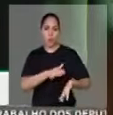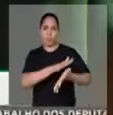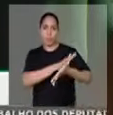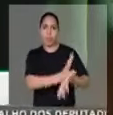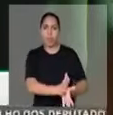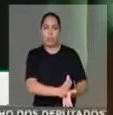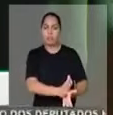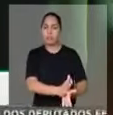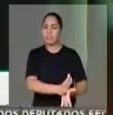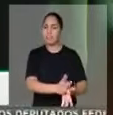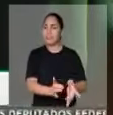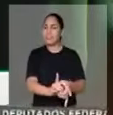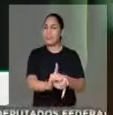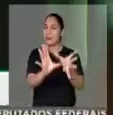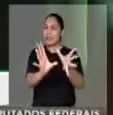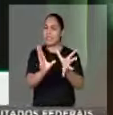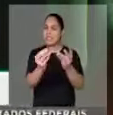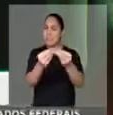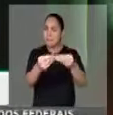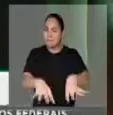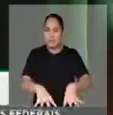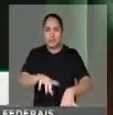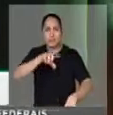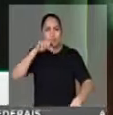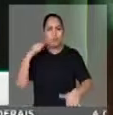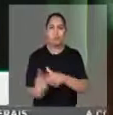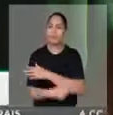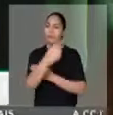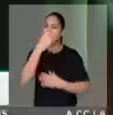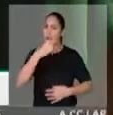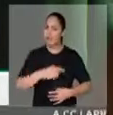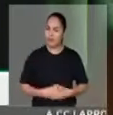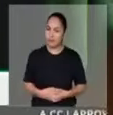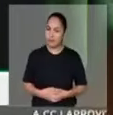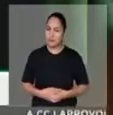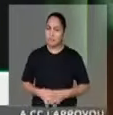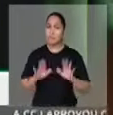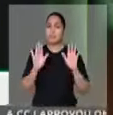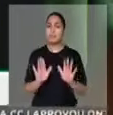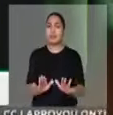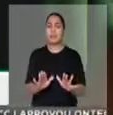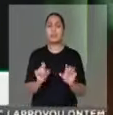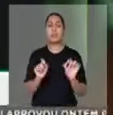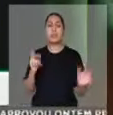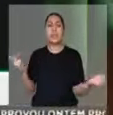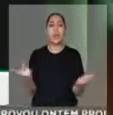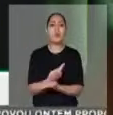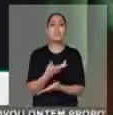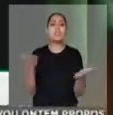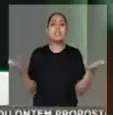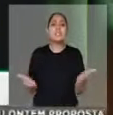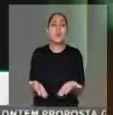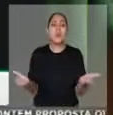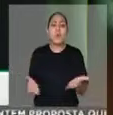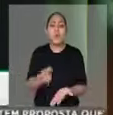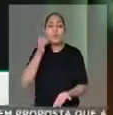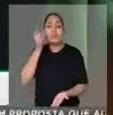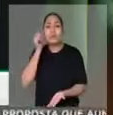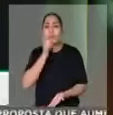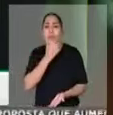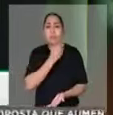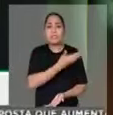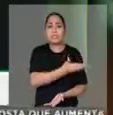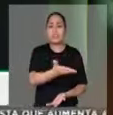profunda. A ruptura democrática hoje, deputados e deputadas, ela não precisa talvez